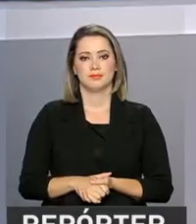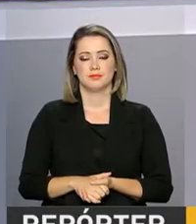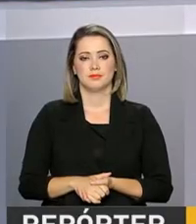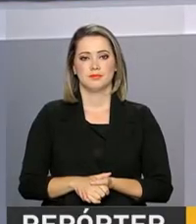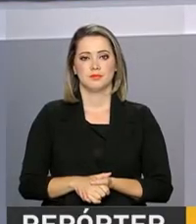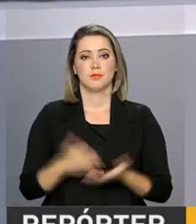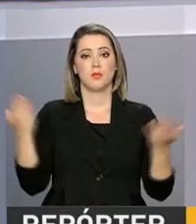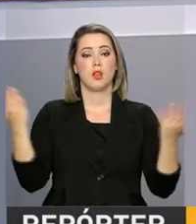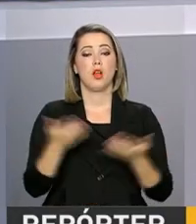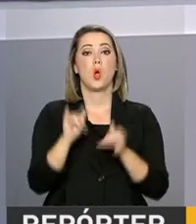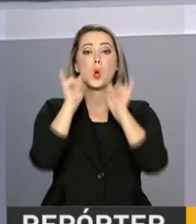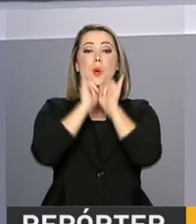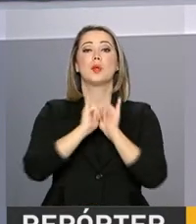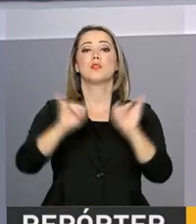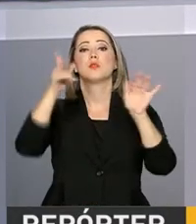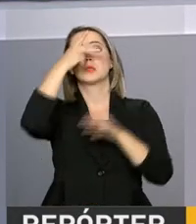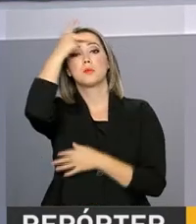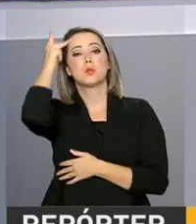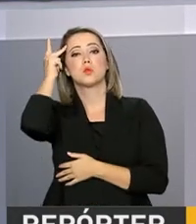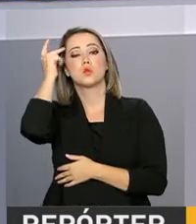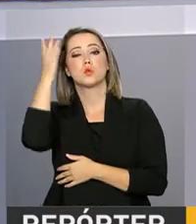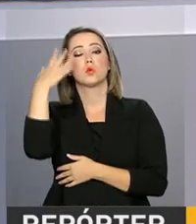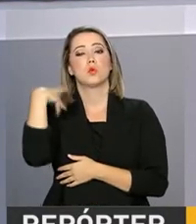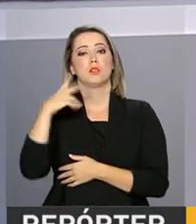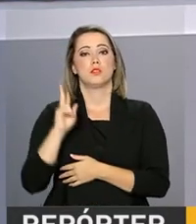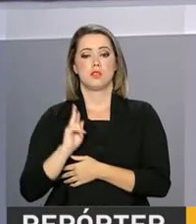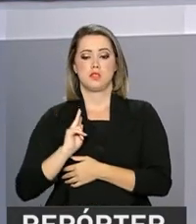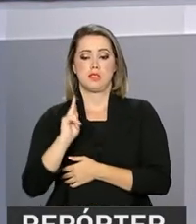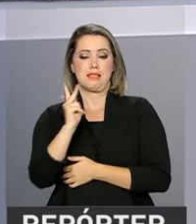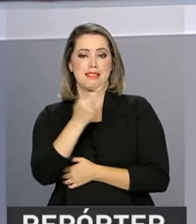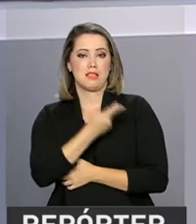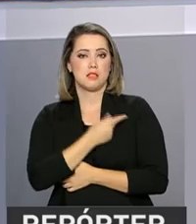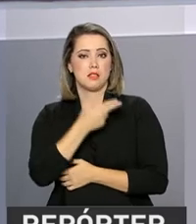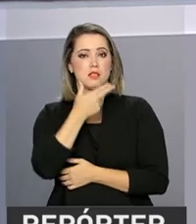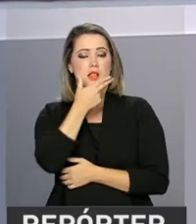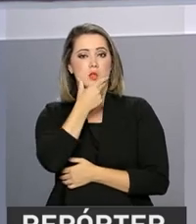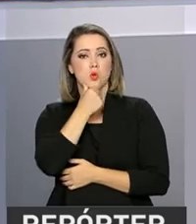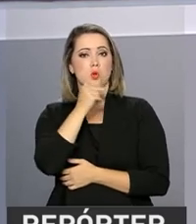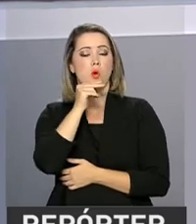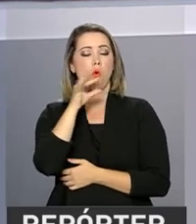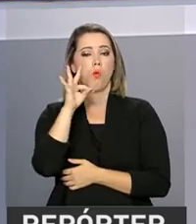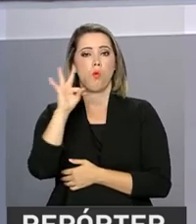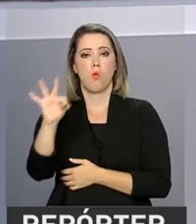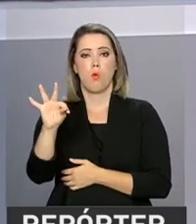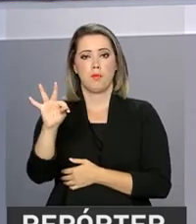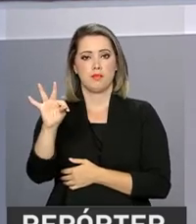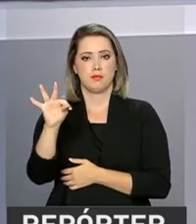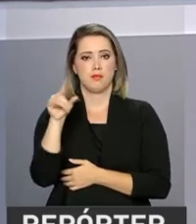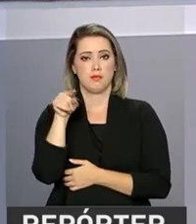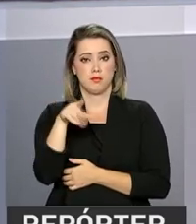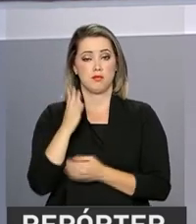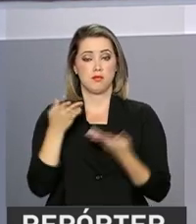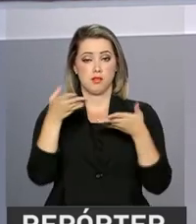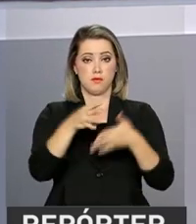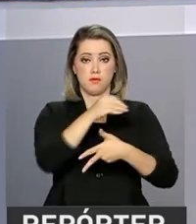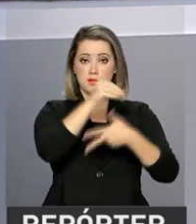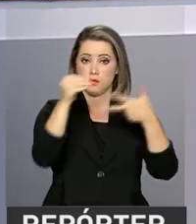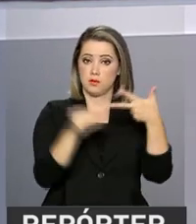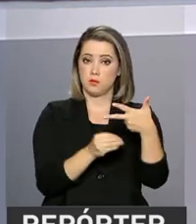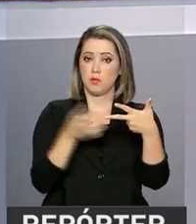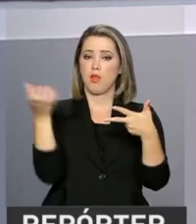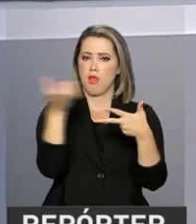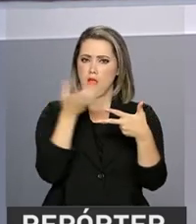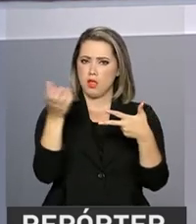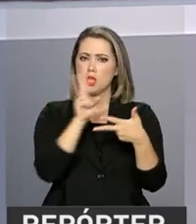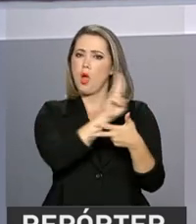E agora uma notícia para os candidatos transexuais ou travestis que vão participar do Exame Nacional do Ensino Médio, o Enem. Quem